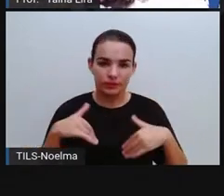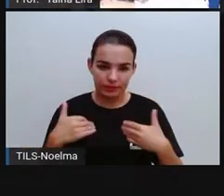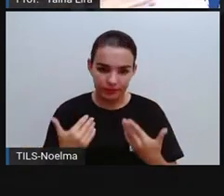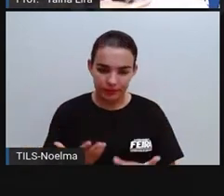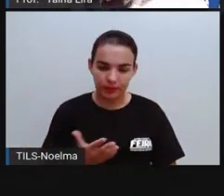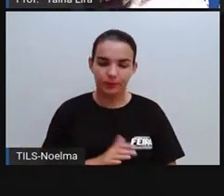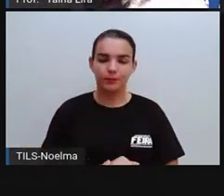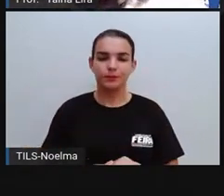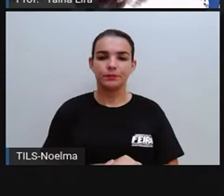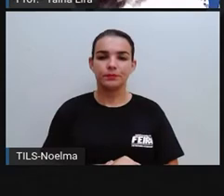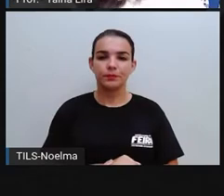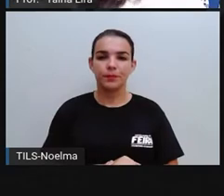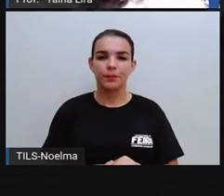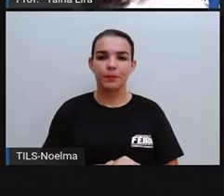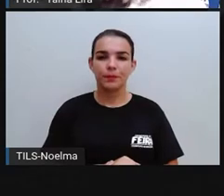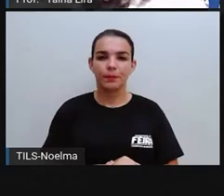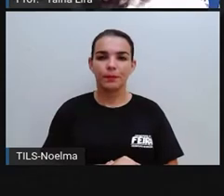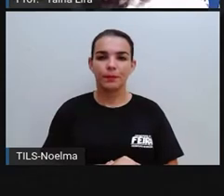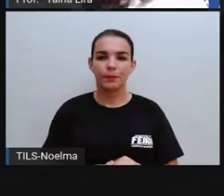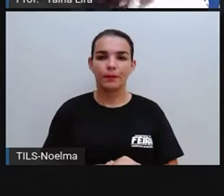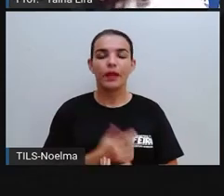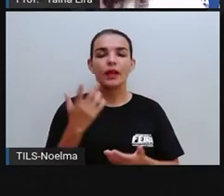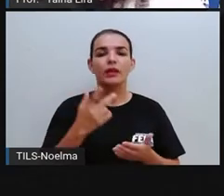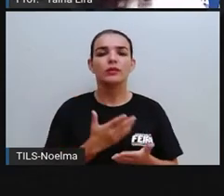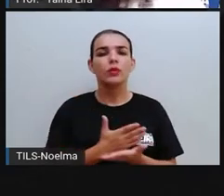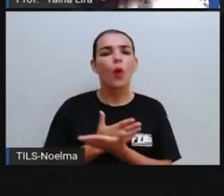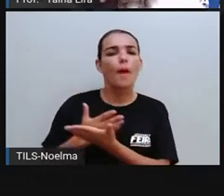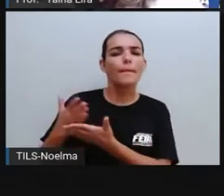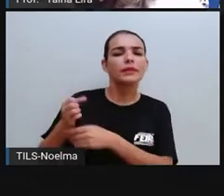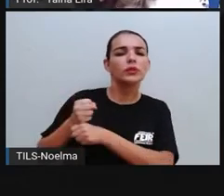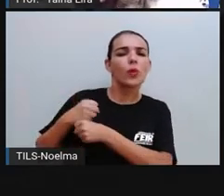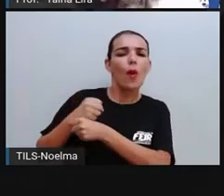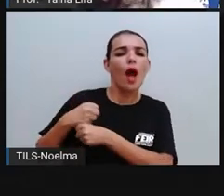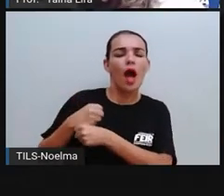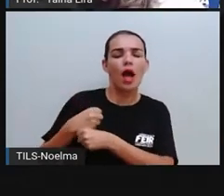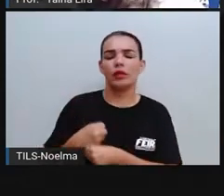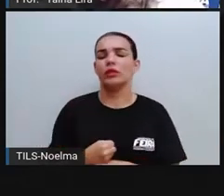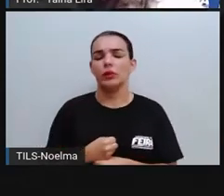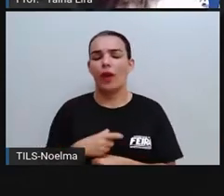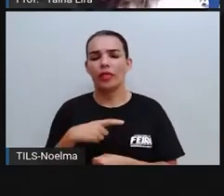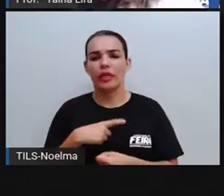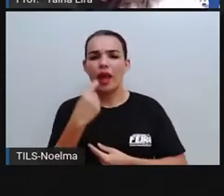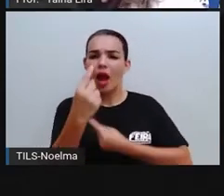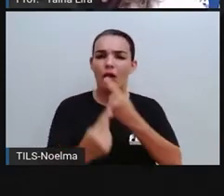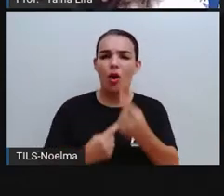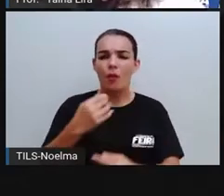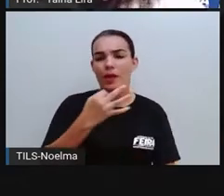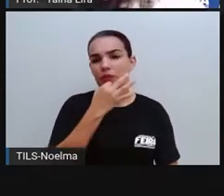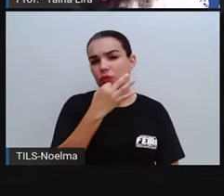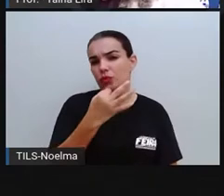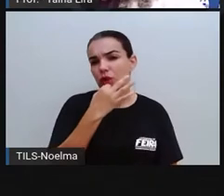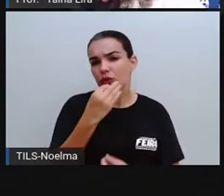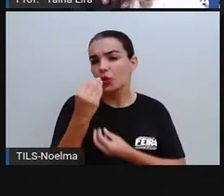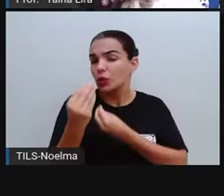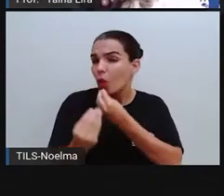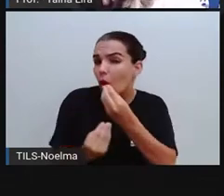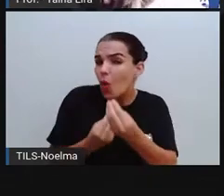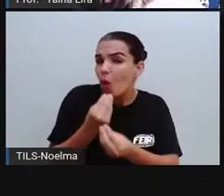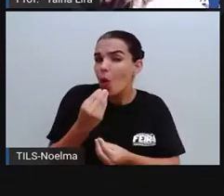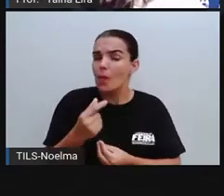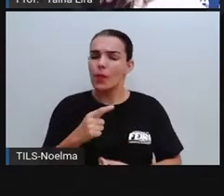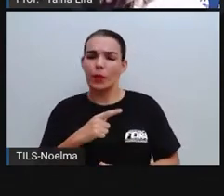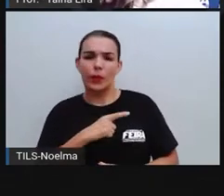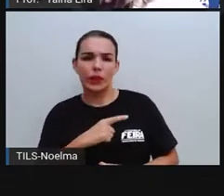a gente fez uma semana de acolhimento e eu trouxe algumas sugestões para vocês de como a